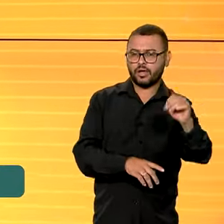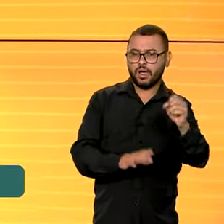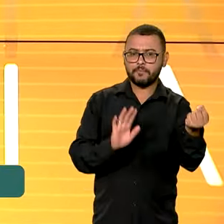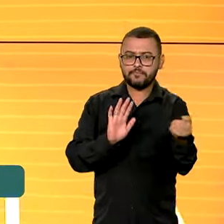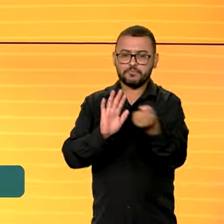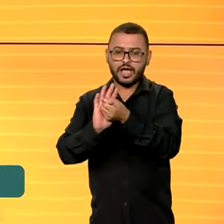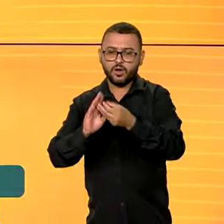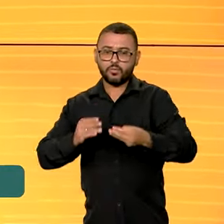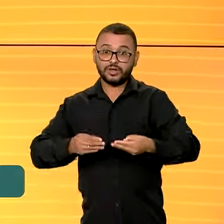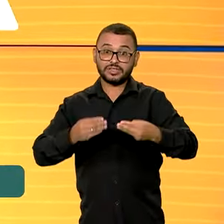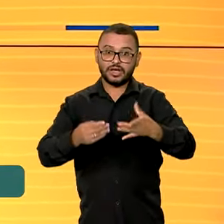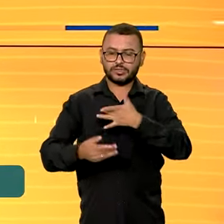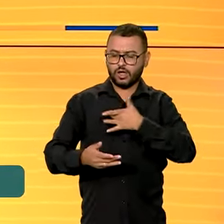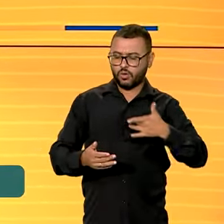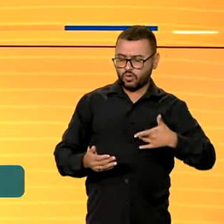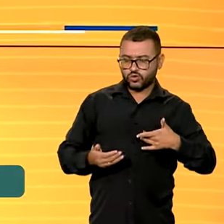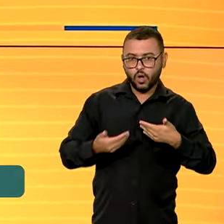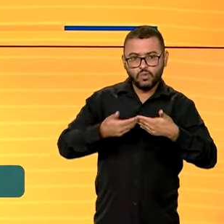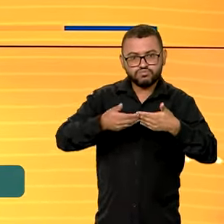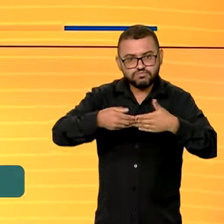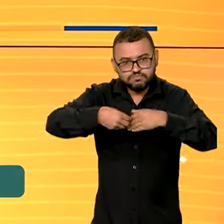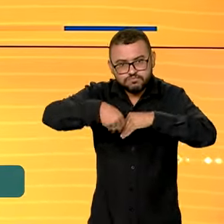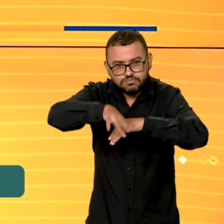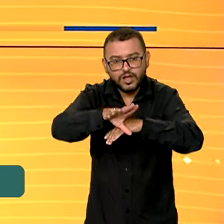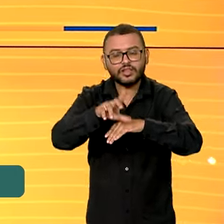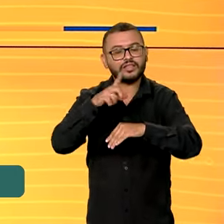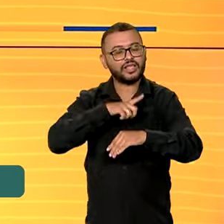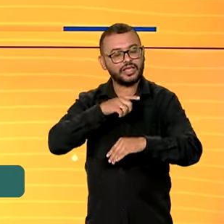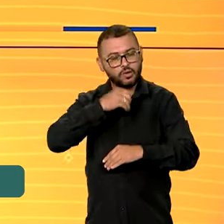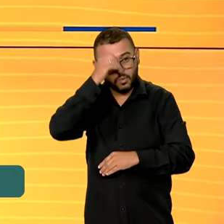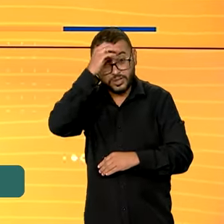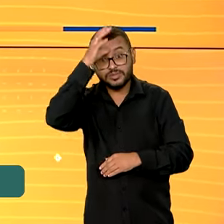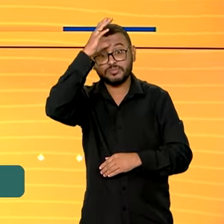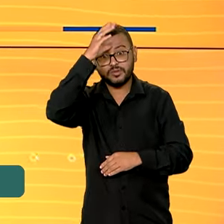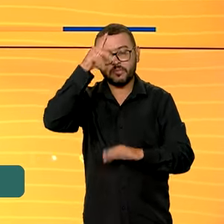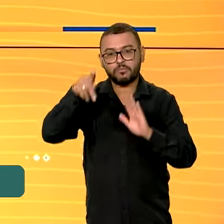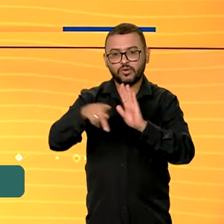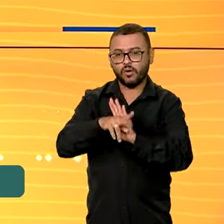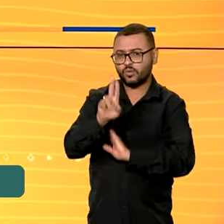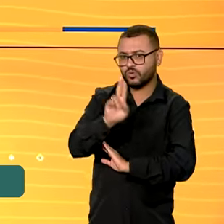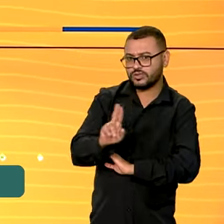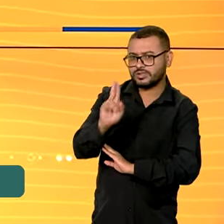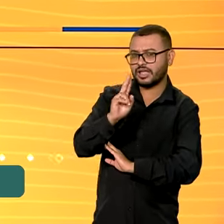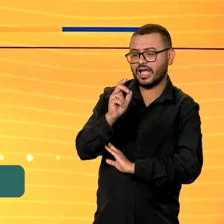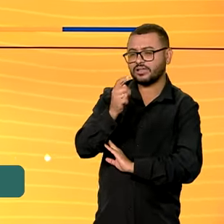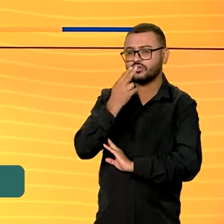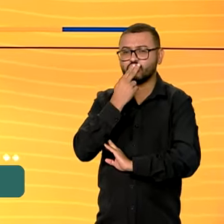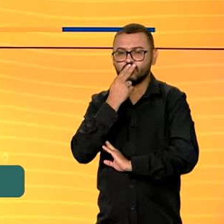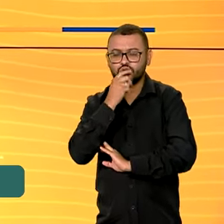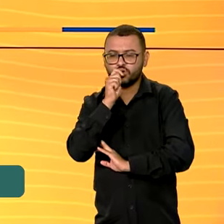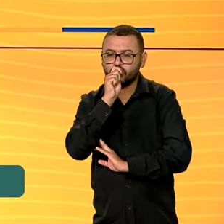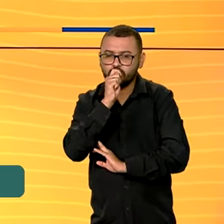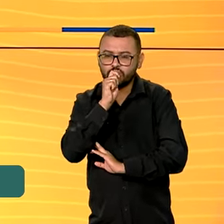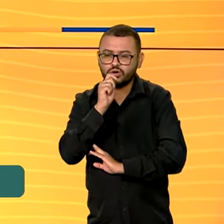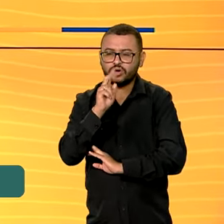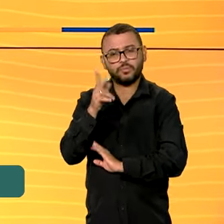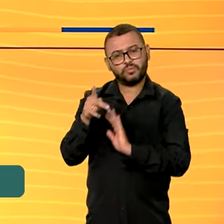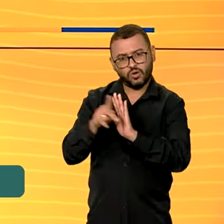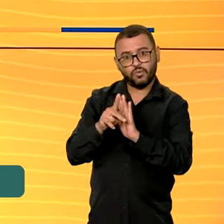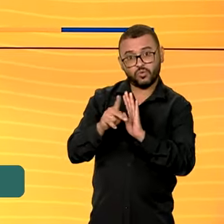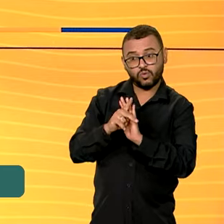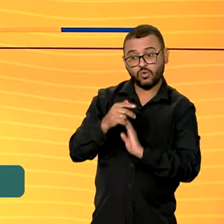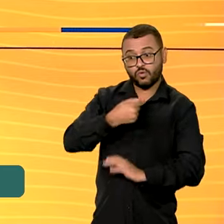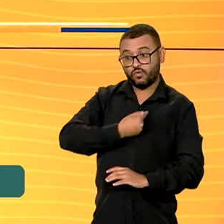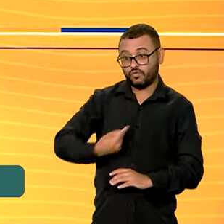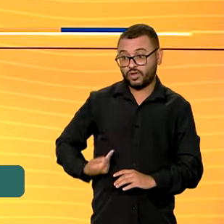o Ministério da Saúde lança hoje uma campanha de conscientização contra o uso do cigarro eletrônico. A preocupação do governo